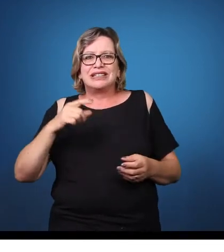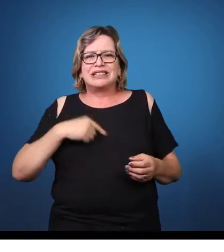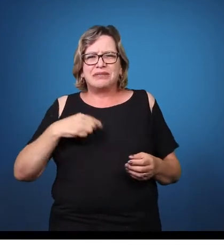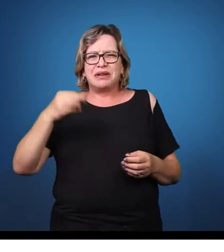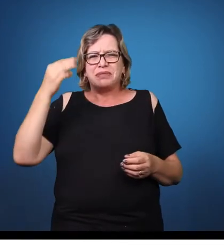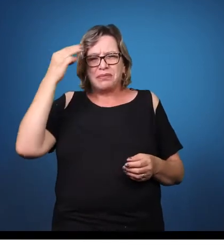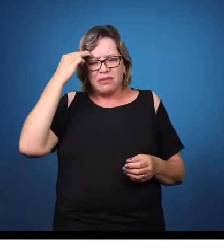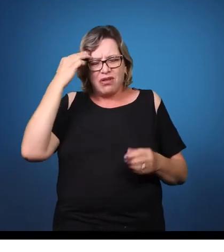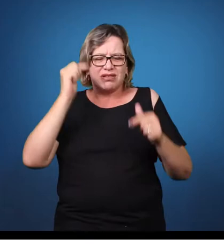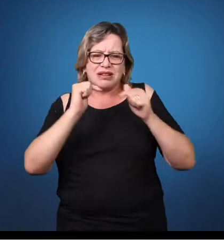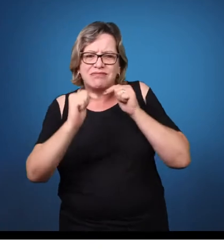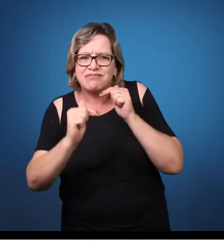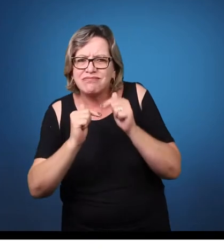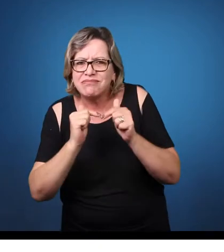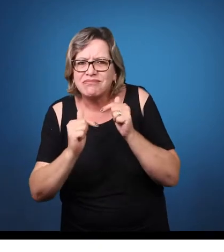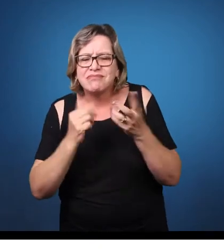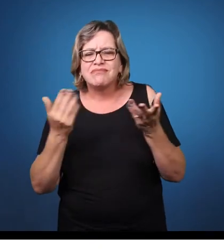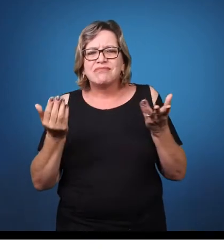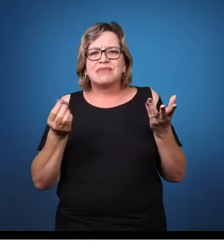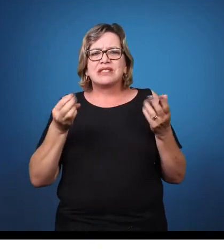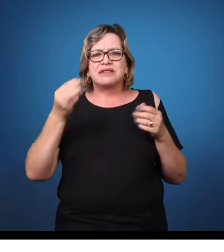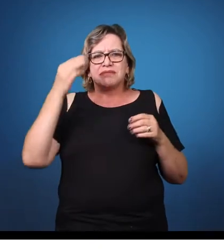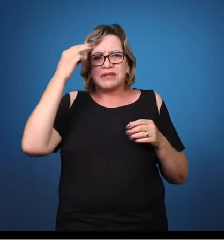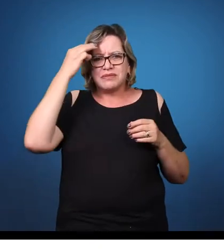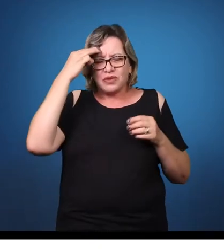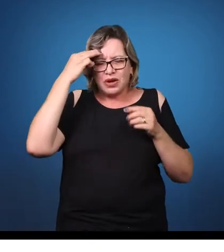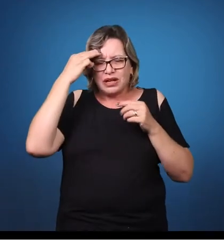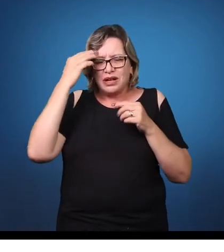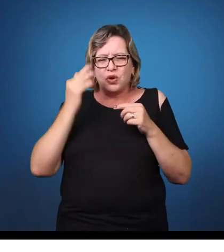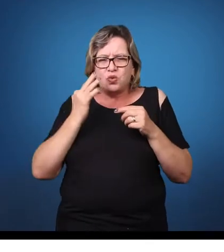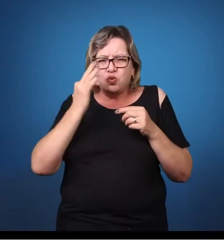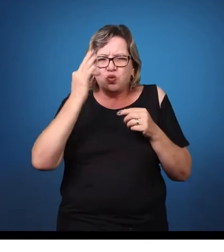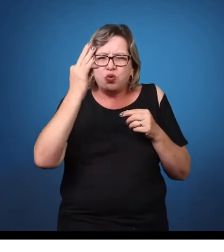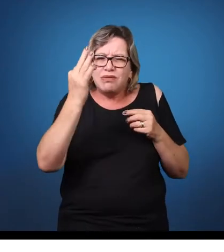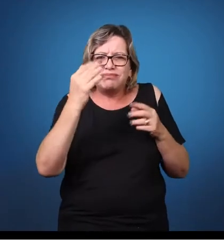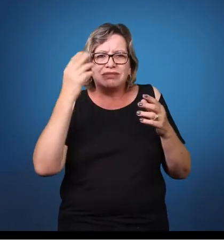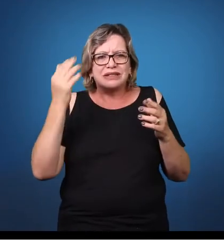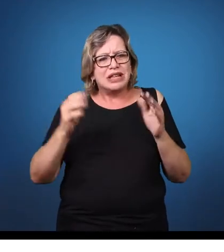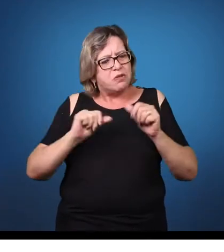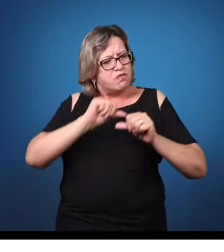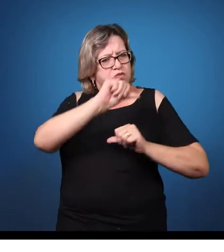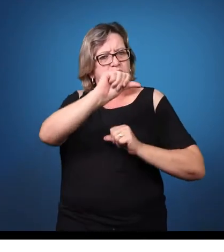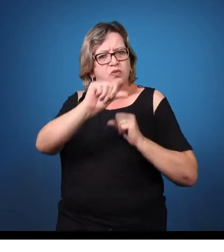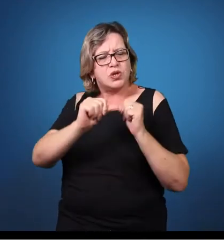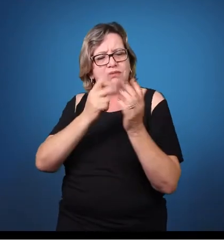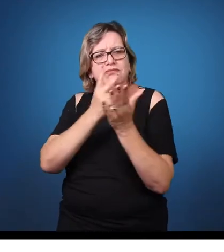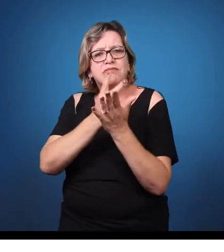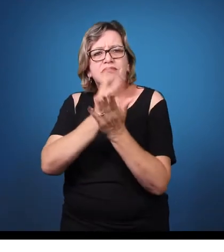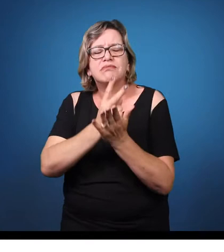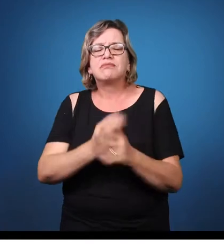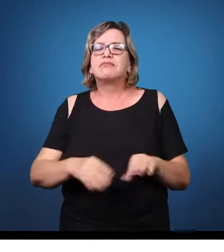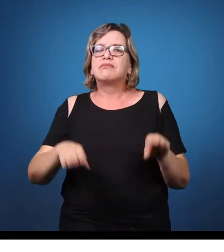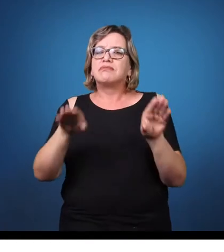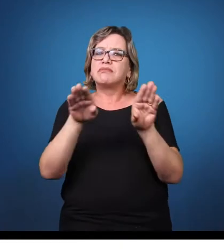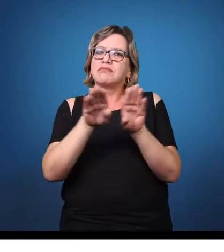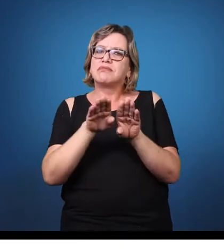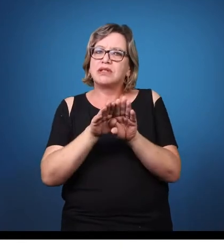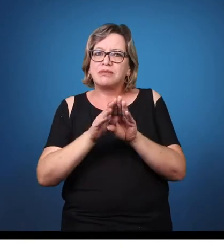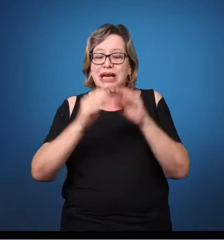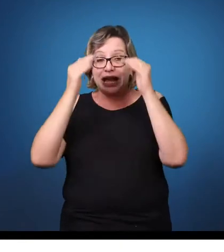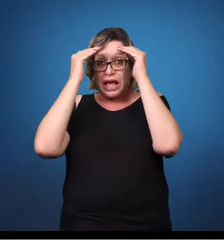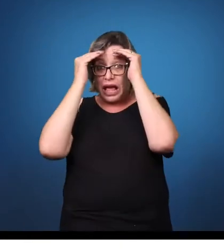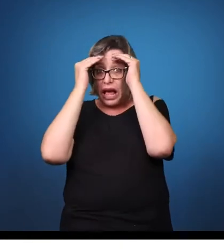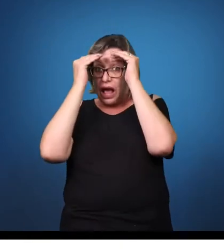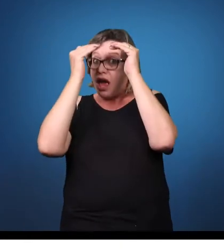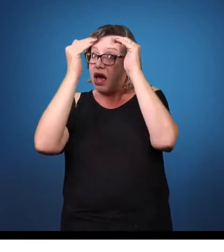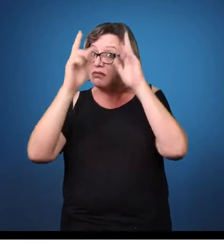da questão da percepção. Então, o que o professor tem que fazer? Trabalhar bastante materiais